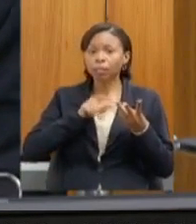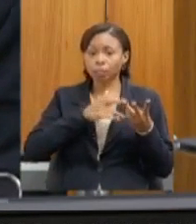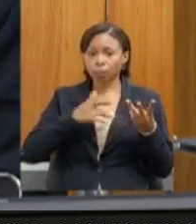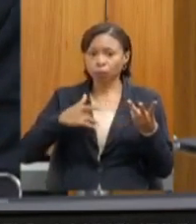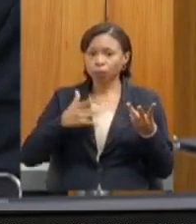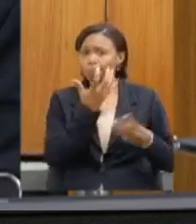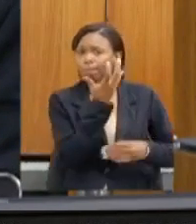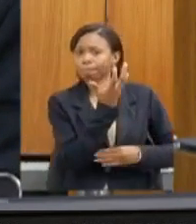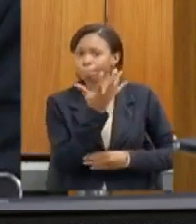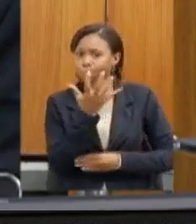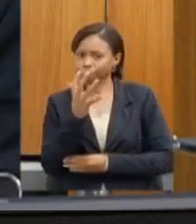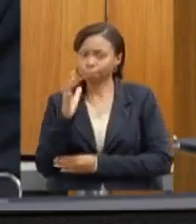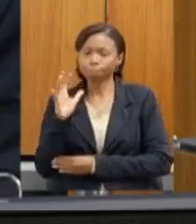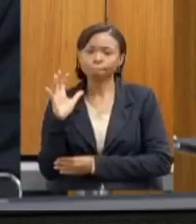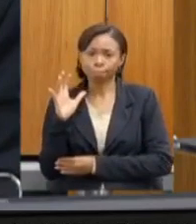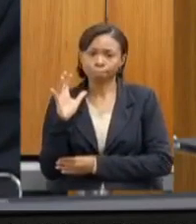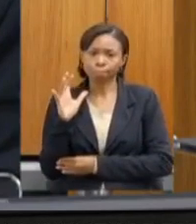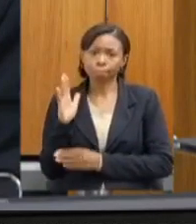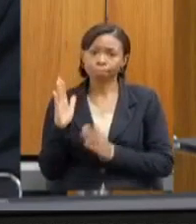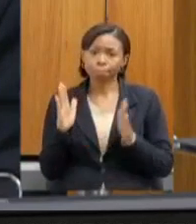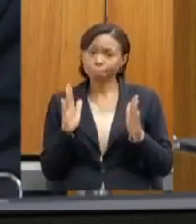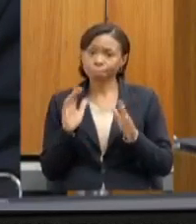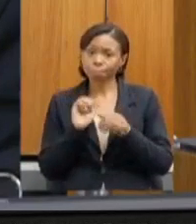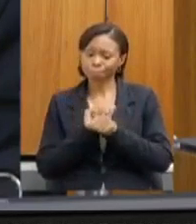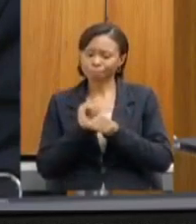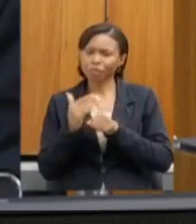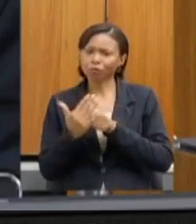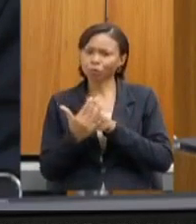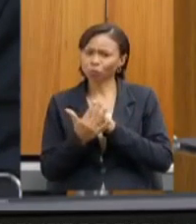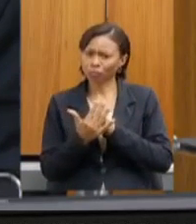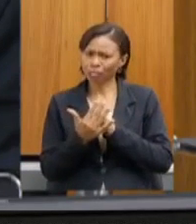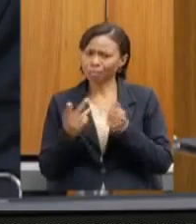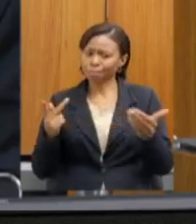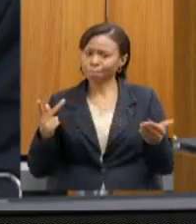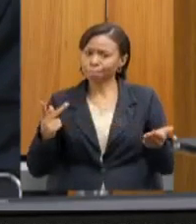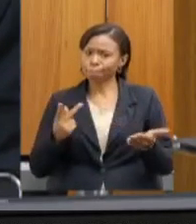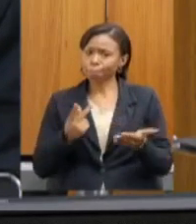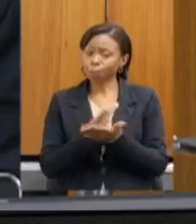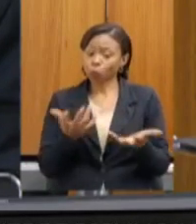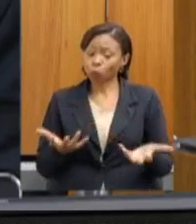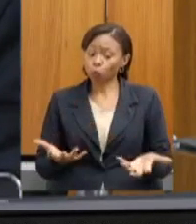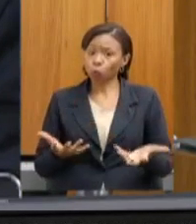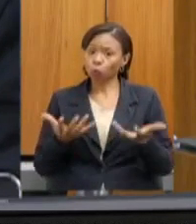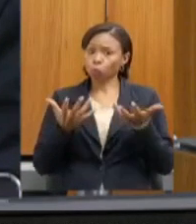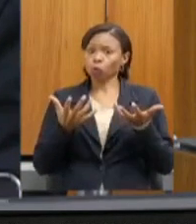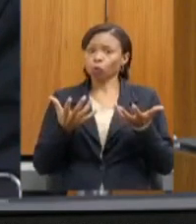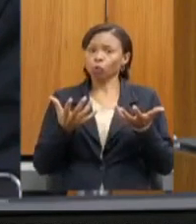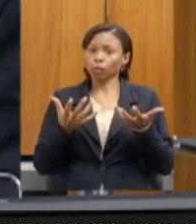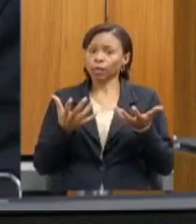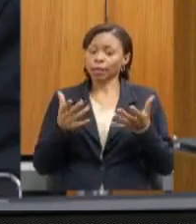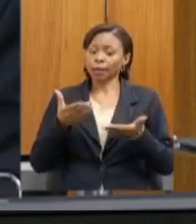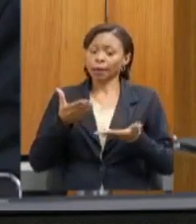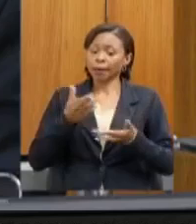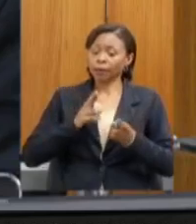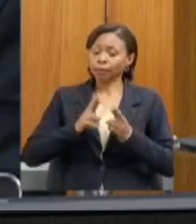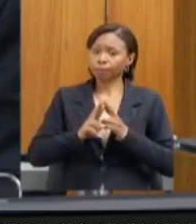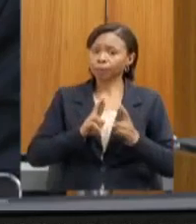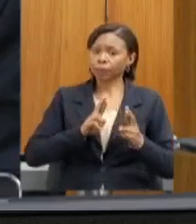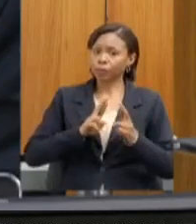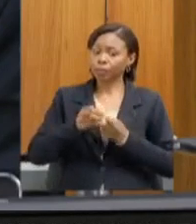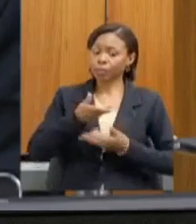Essa pandemia, ela trouxe à baila a relação indissociável que existe